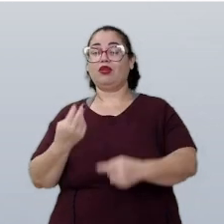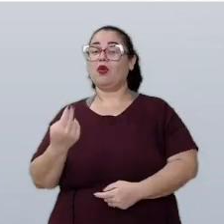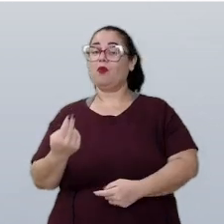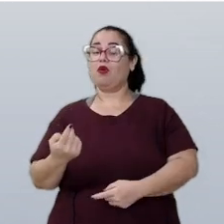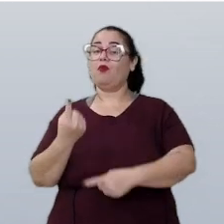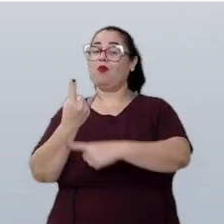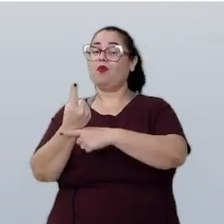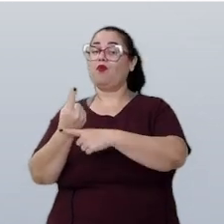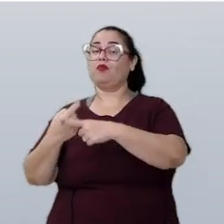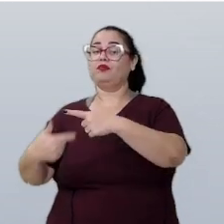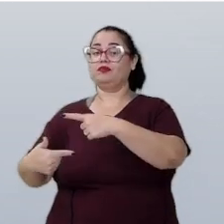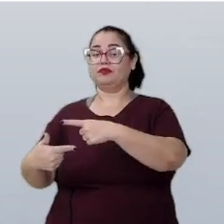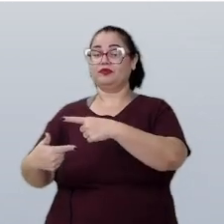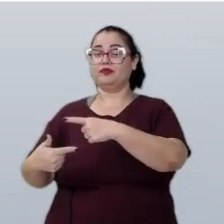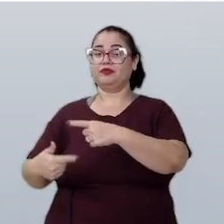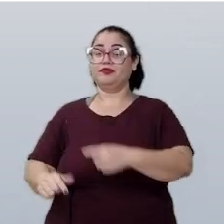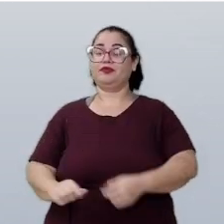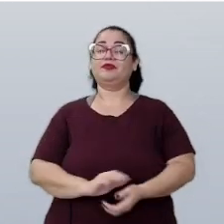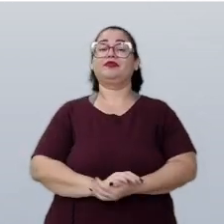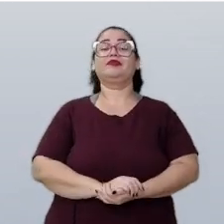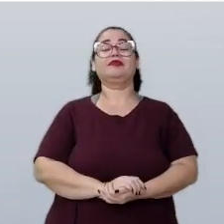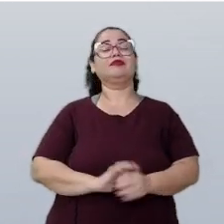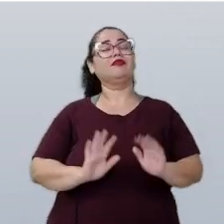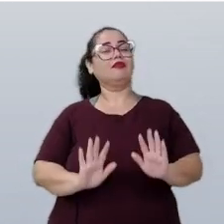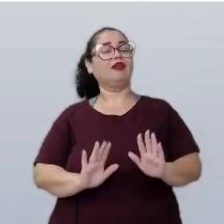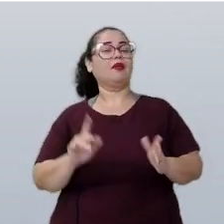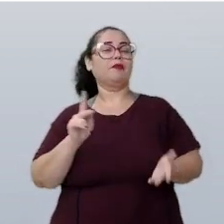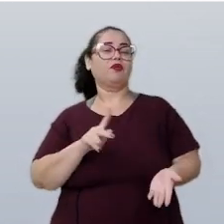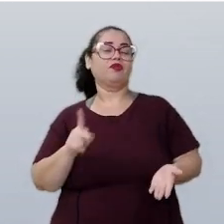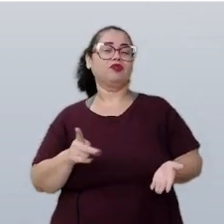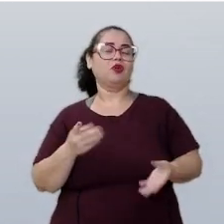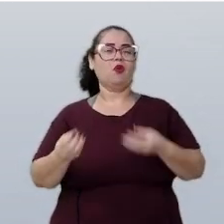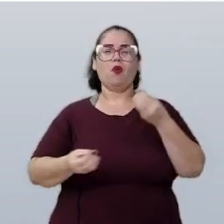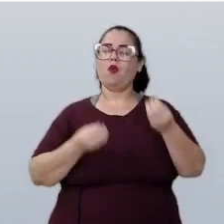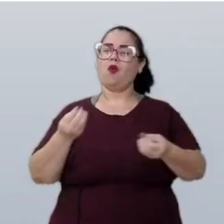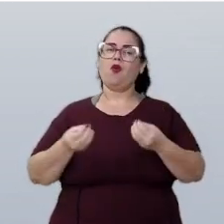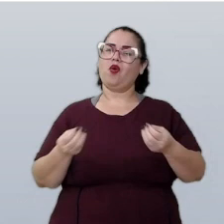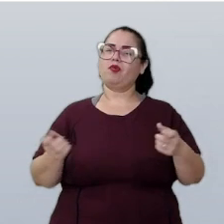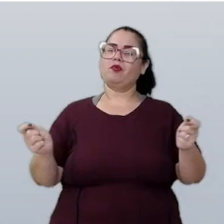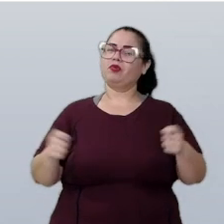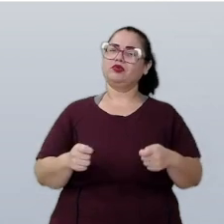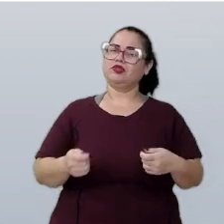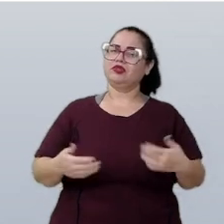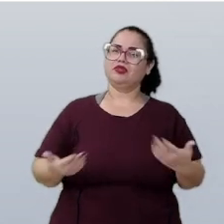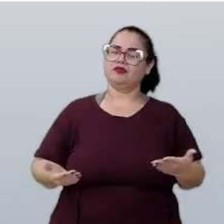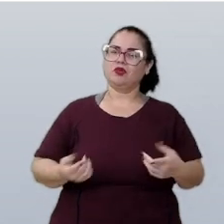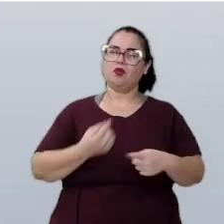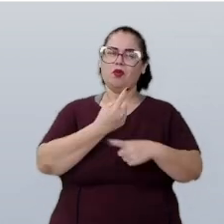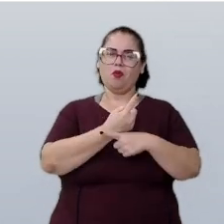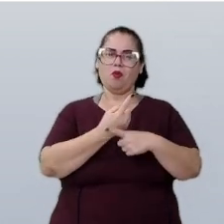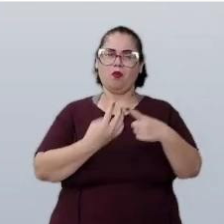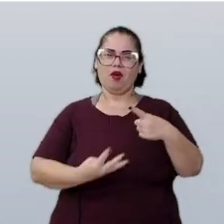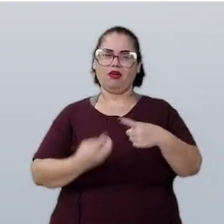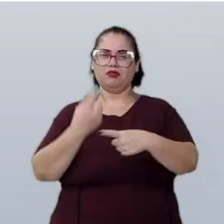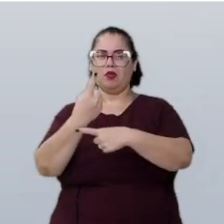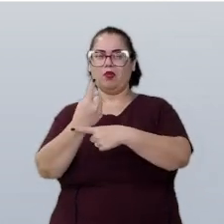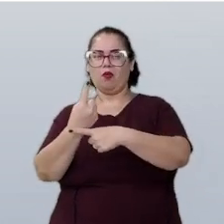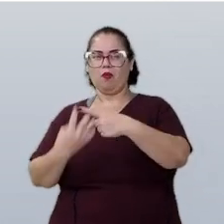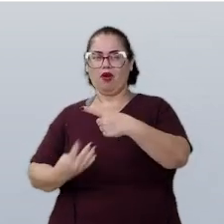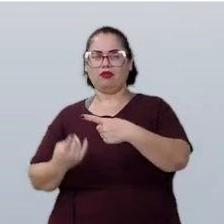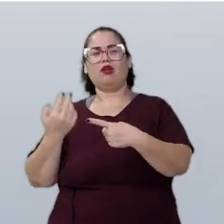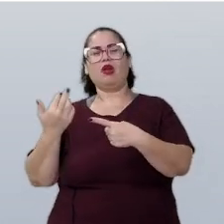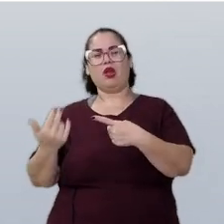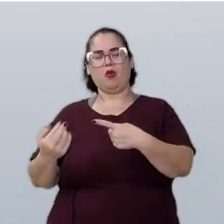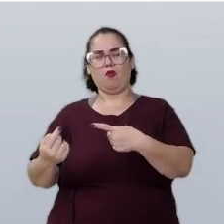a um meio. Ora, professora, como isso é possível? Um quarto mais um quarto